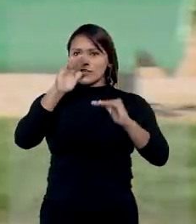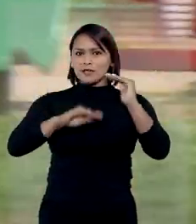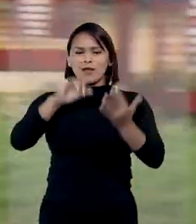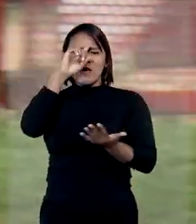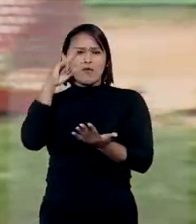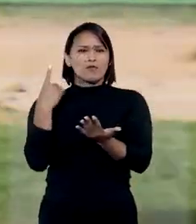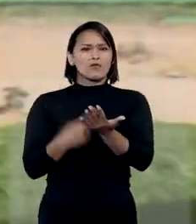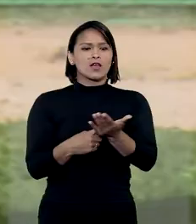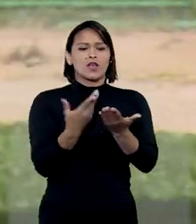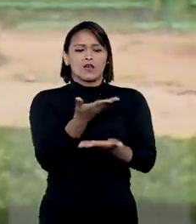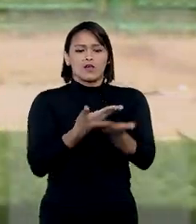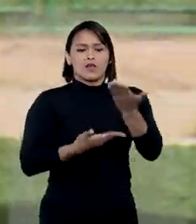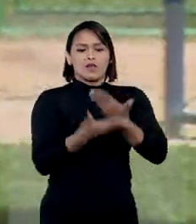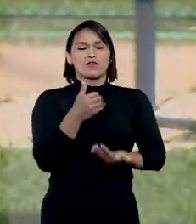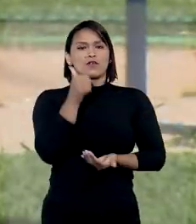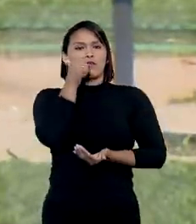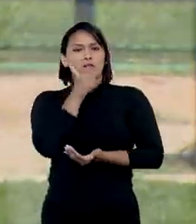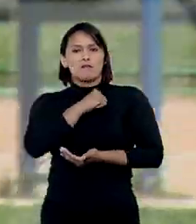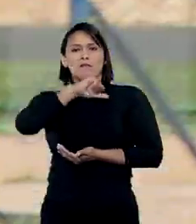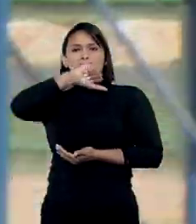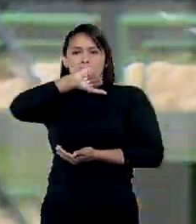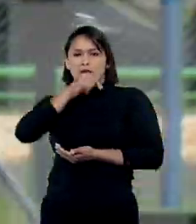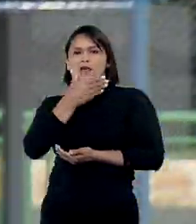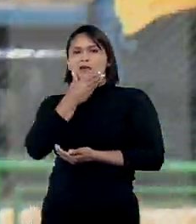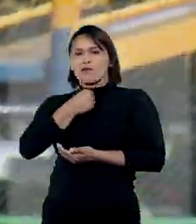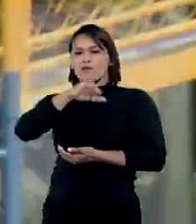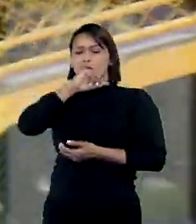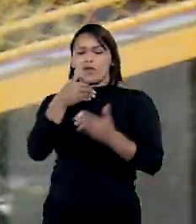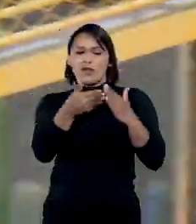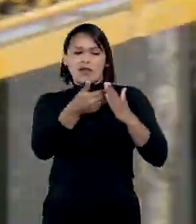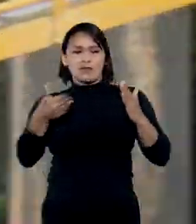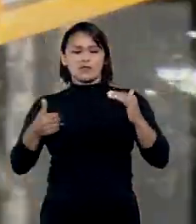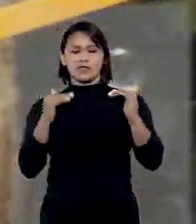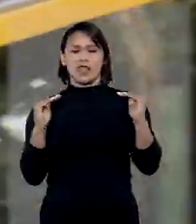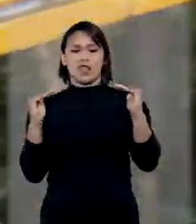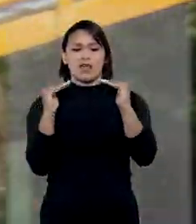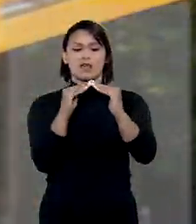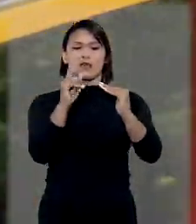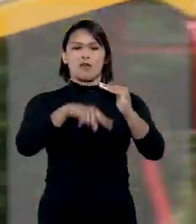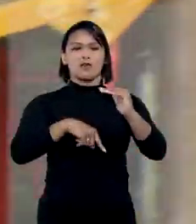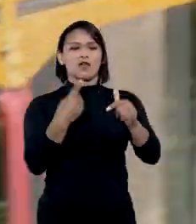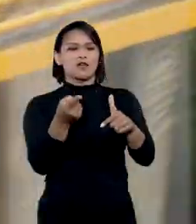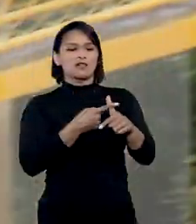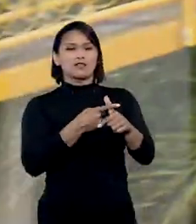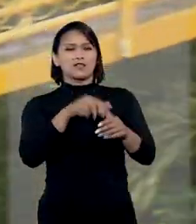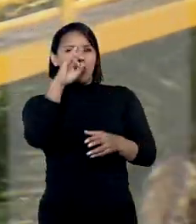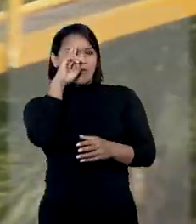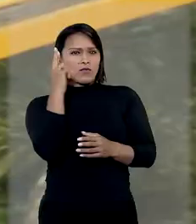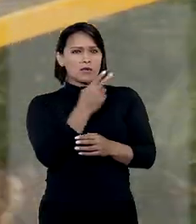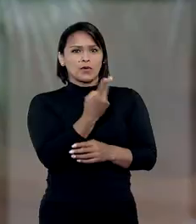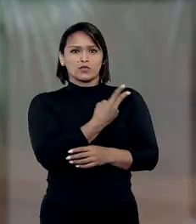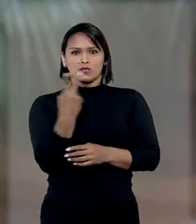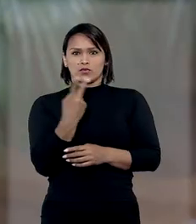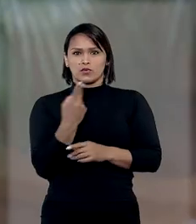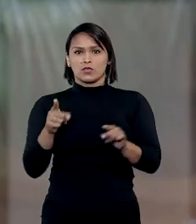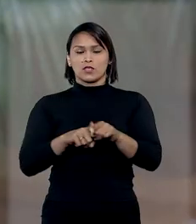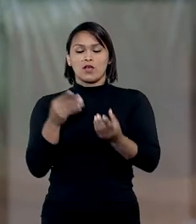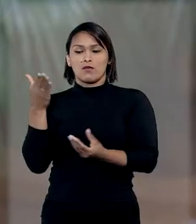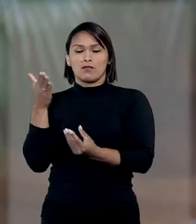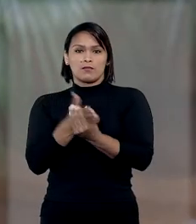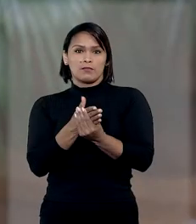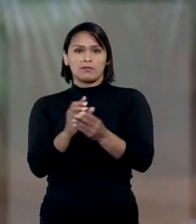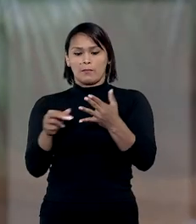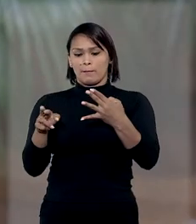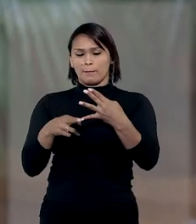definição da forma de convivência com os genitores, sem que se afaste a igualdade na divisão das responsabilidades. De acordo com o